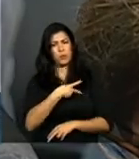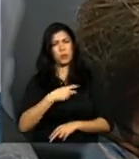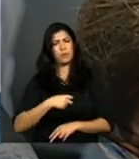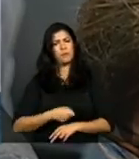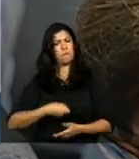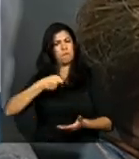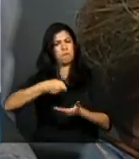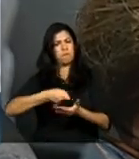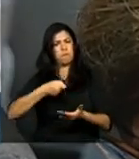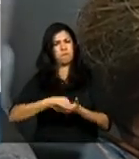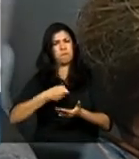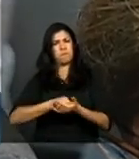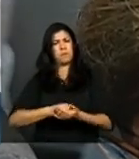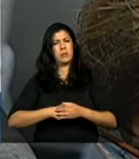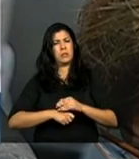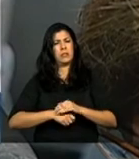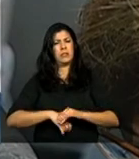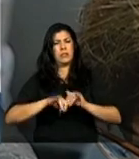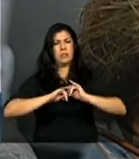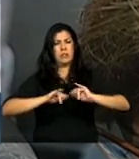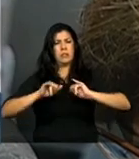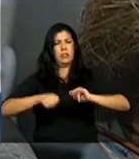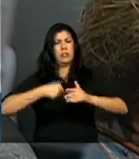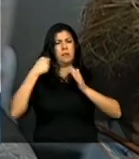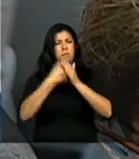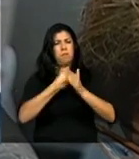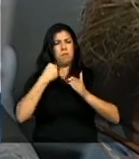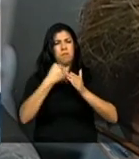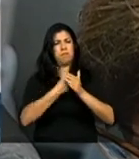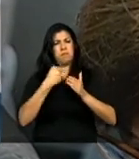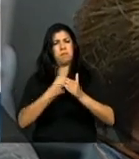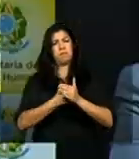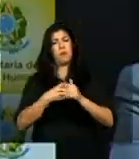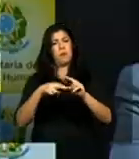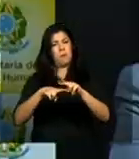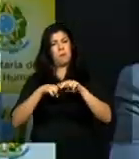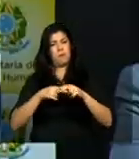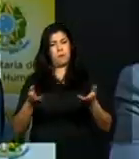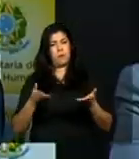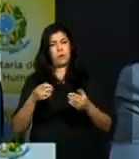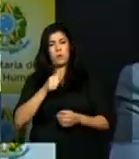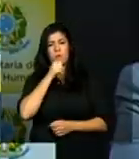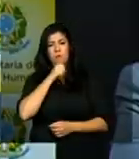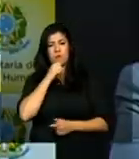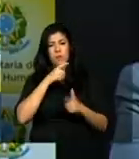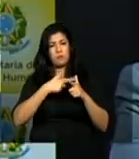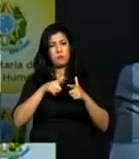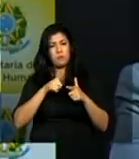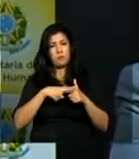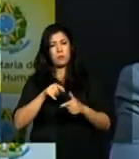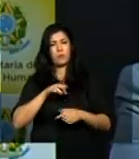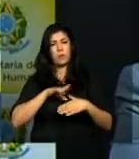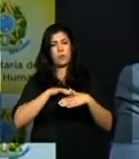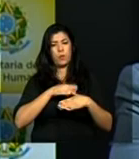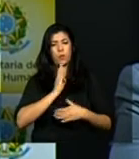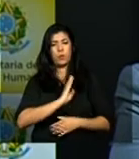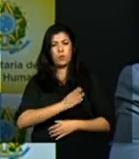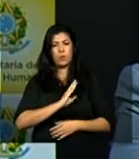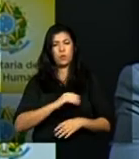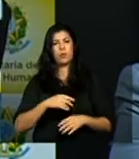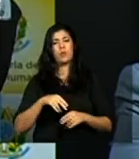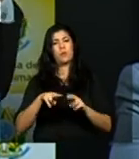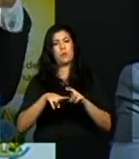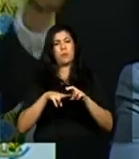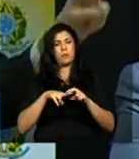torturados é por isso que a vovó operou do coração é por isso que a vovó tem isso é por isso que a